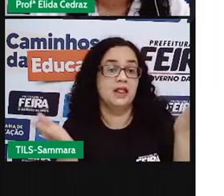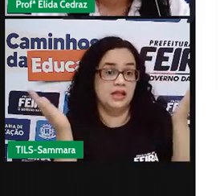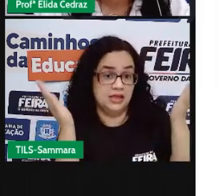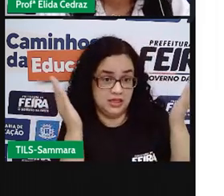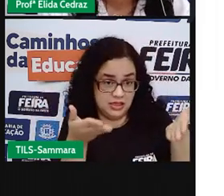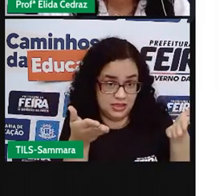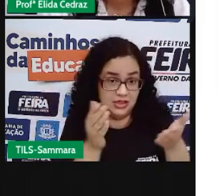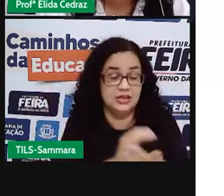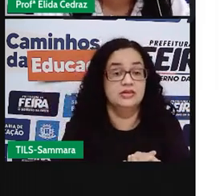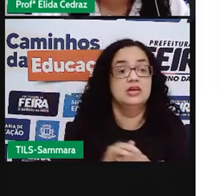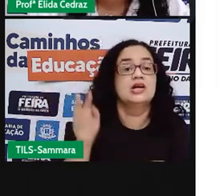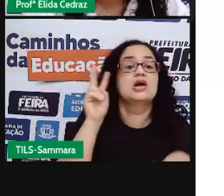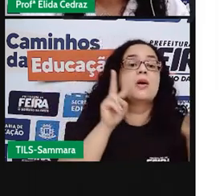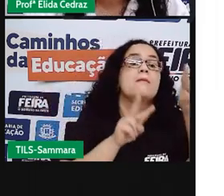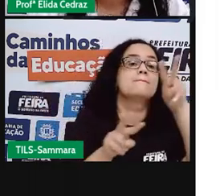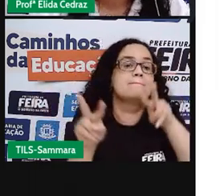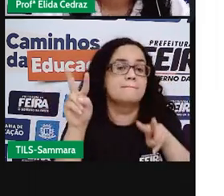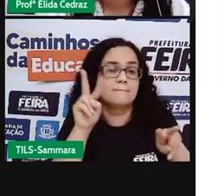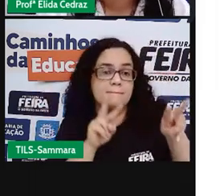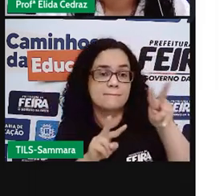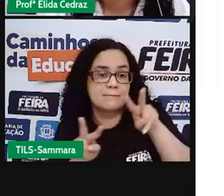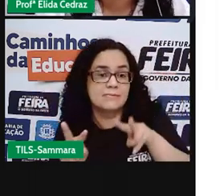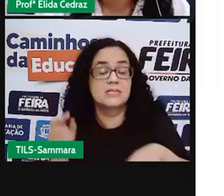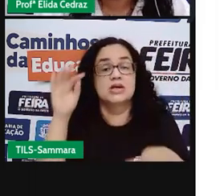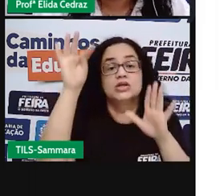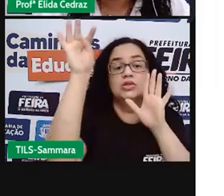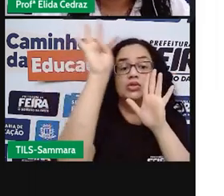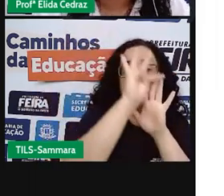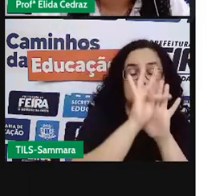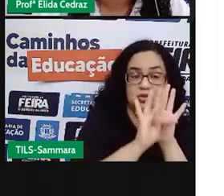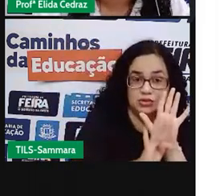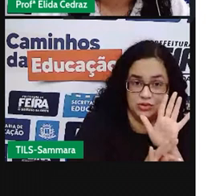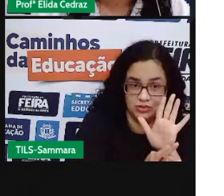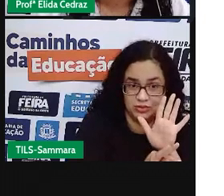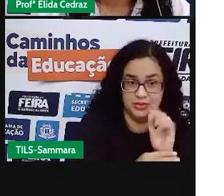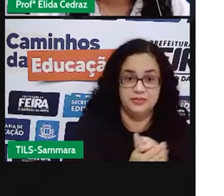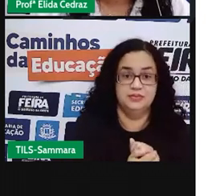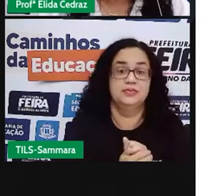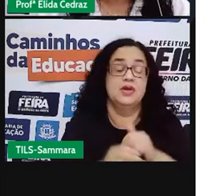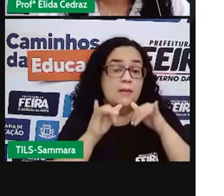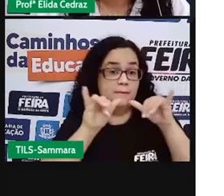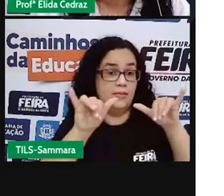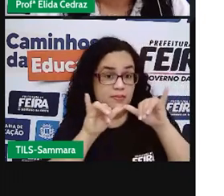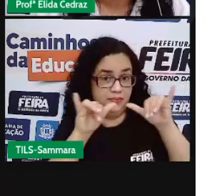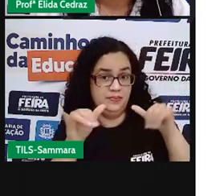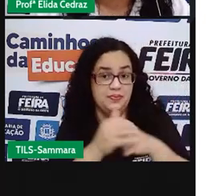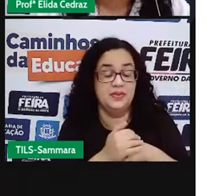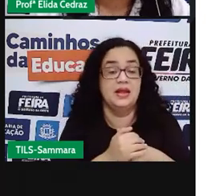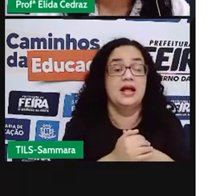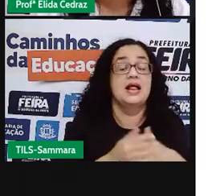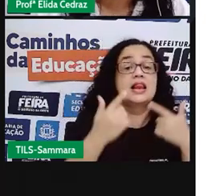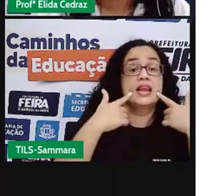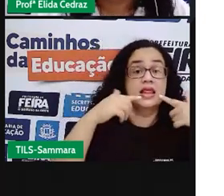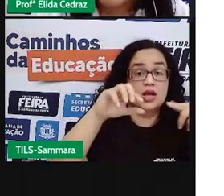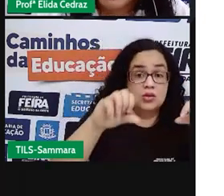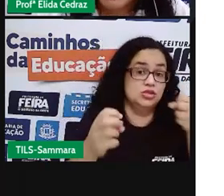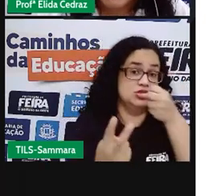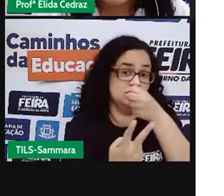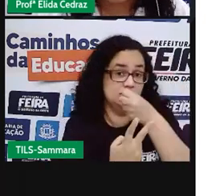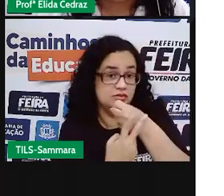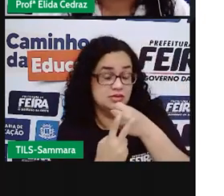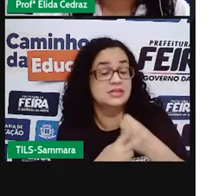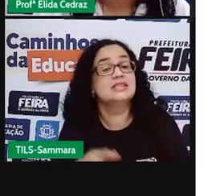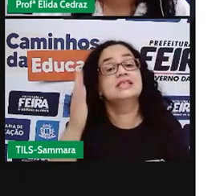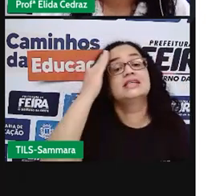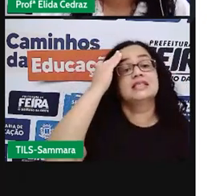observá-los dentro dos textos publicitários. A linguagem verbal, você